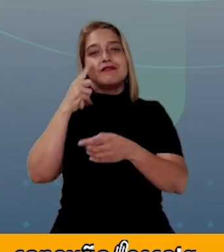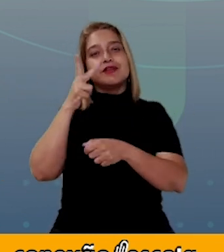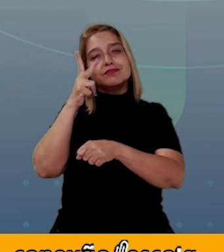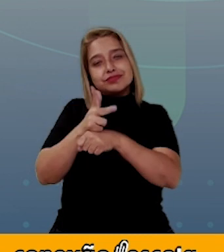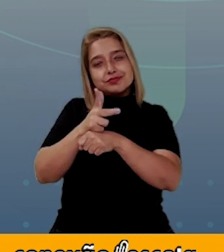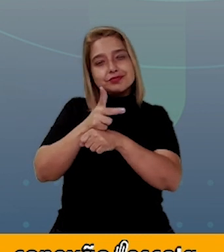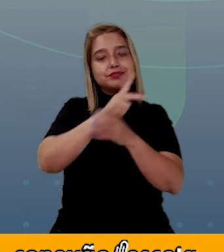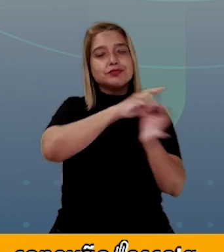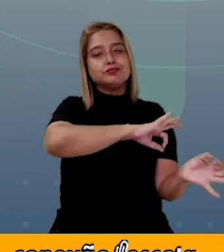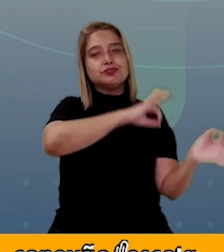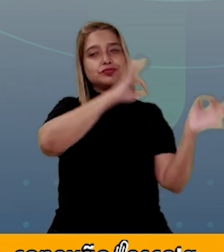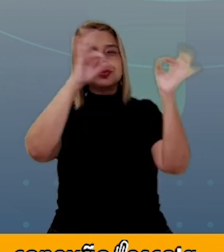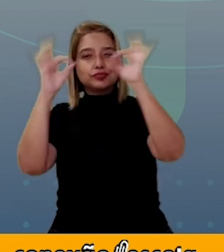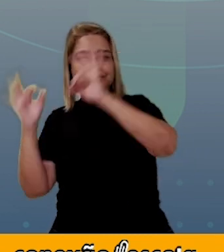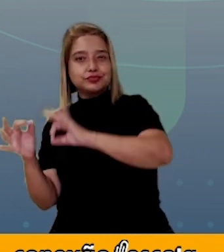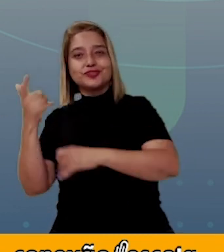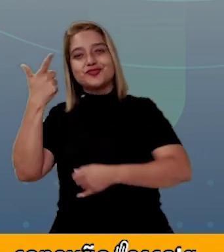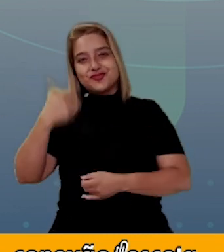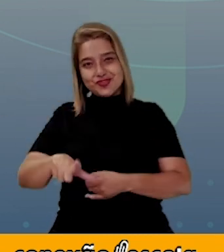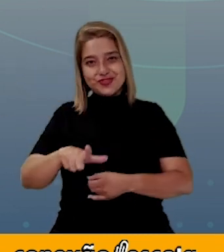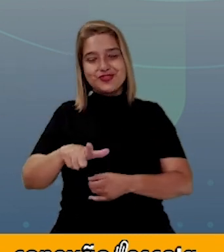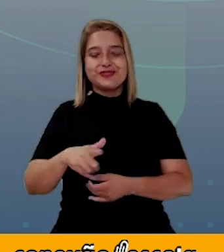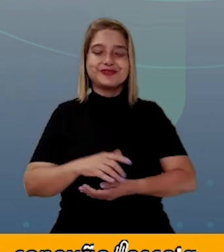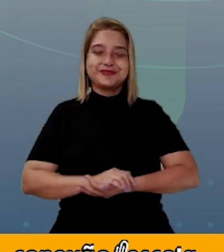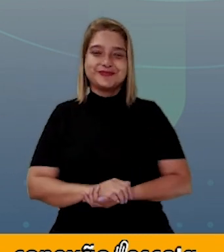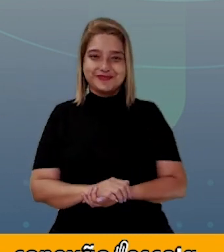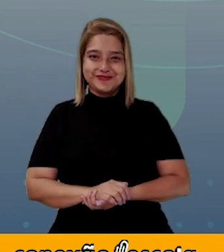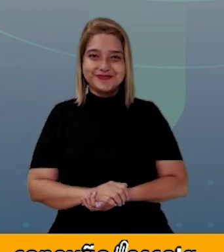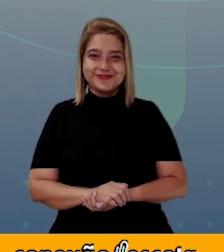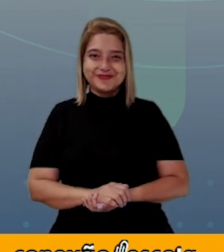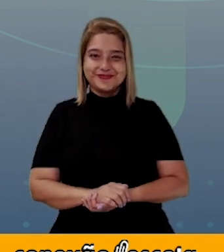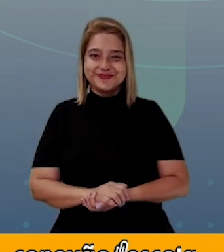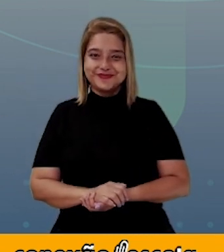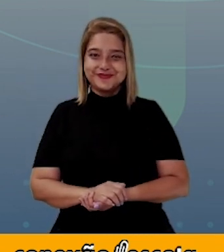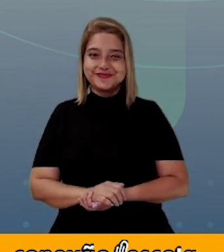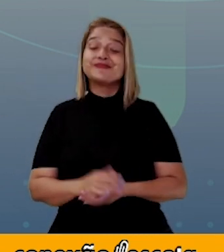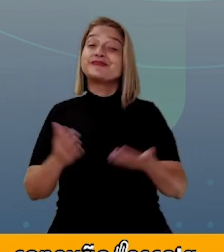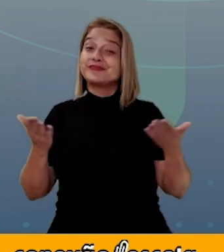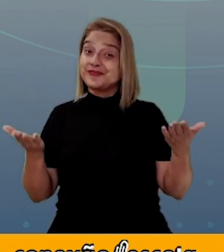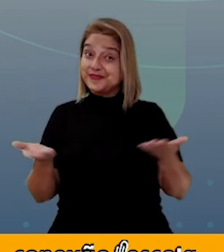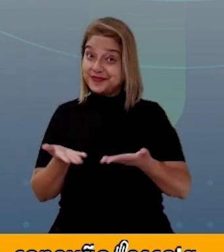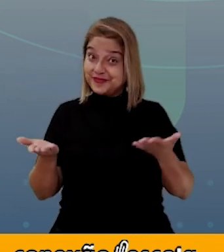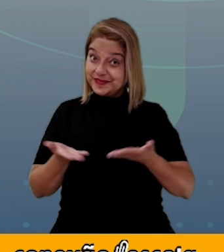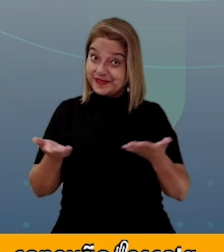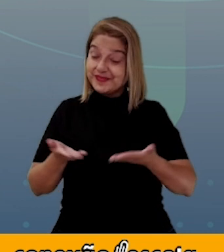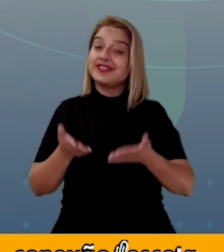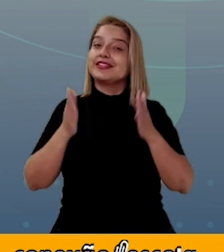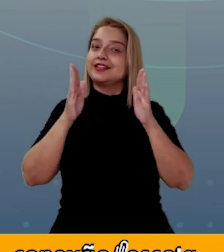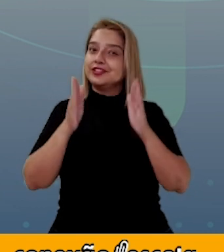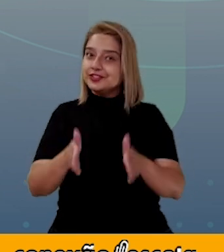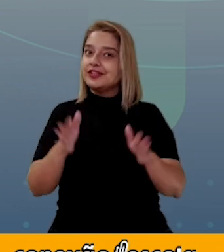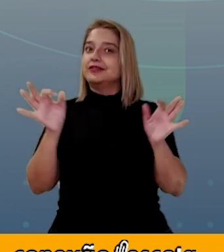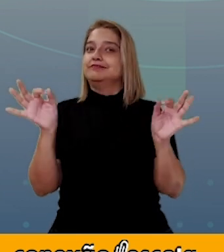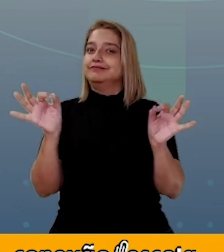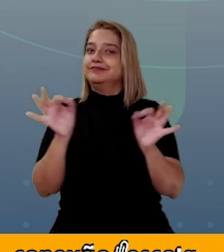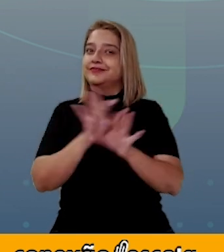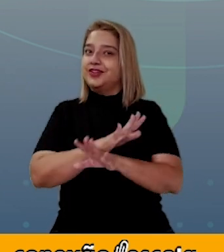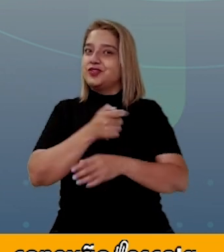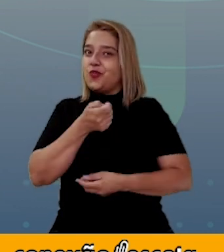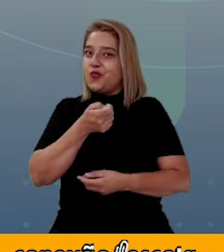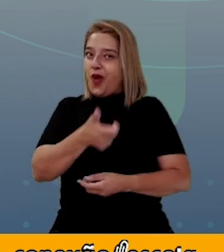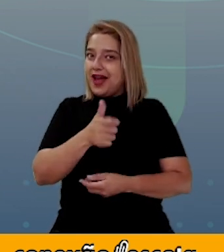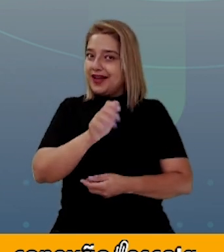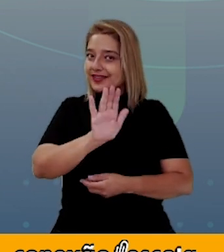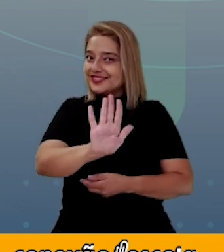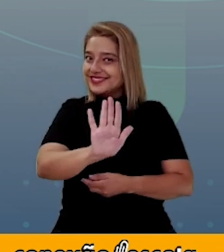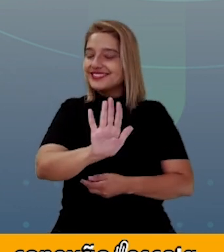a nossa videoaula novamente. Ok? Bom, agora já está quase na hora de nos